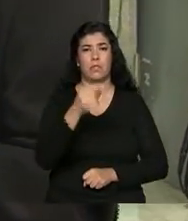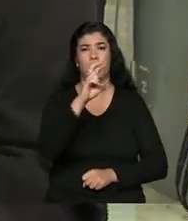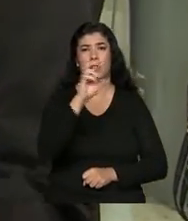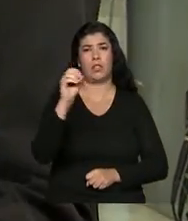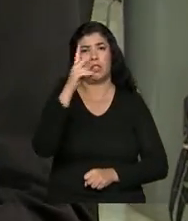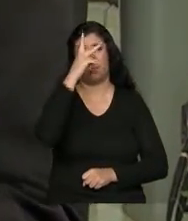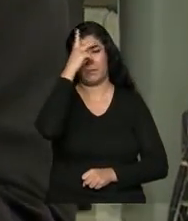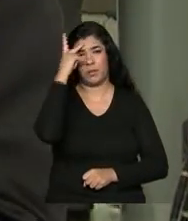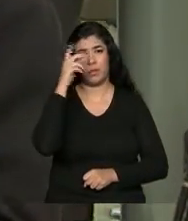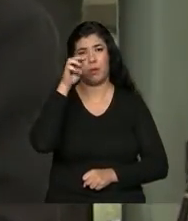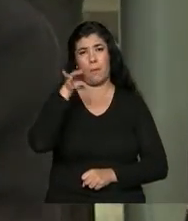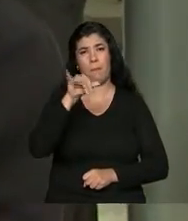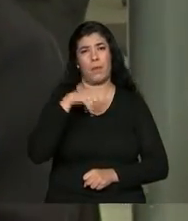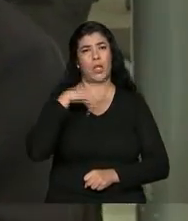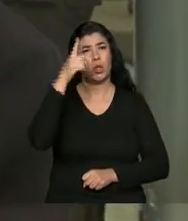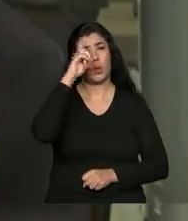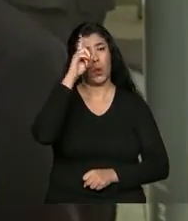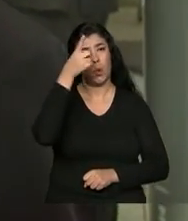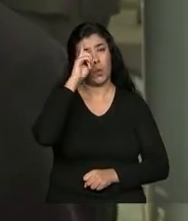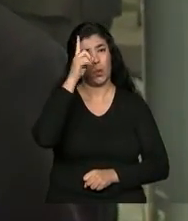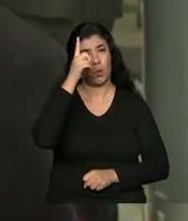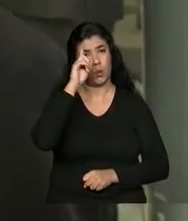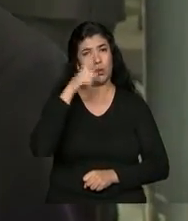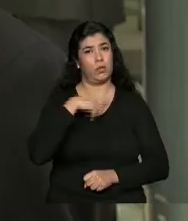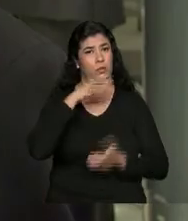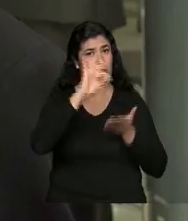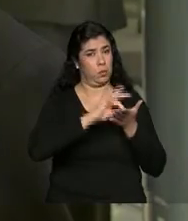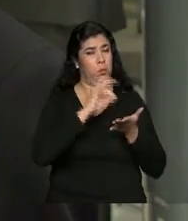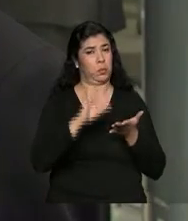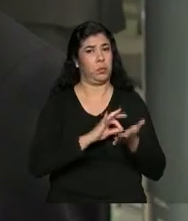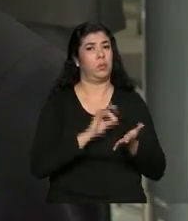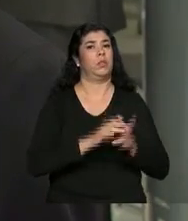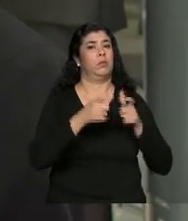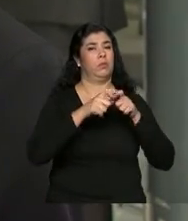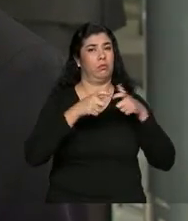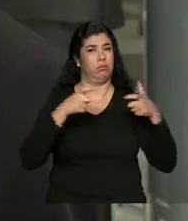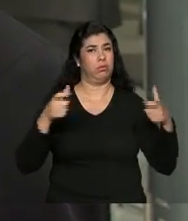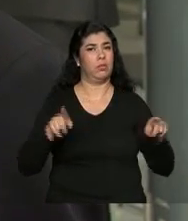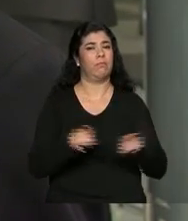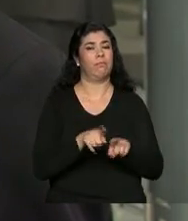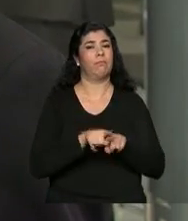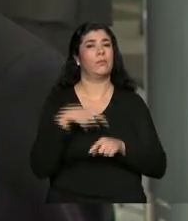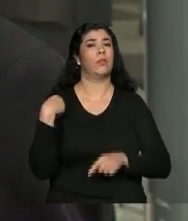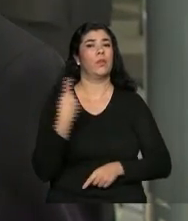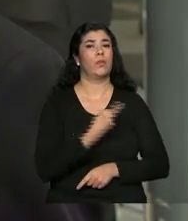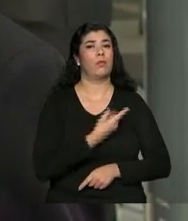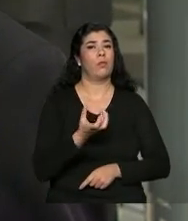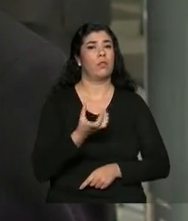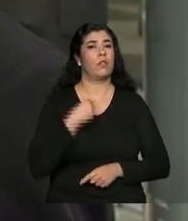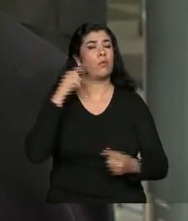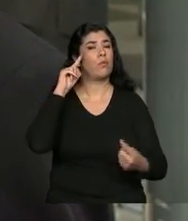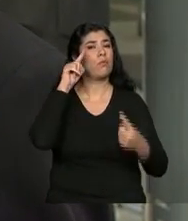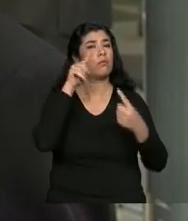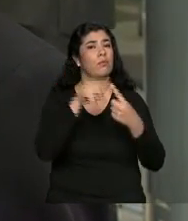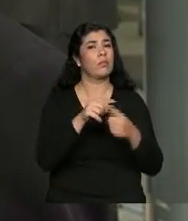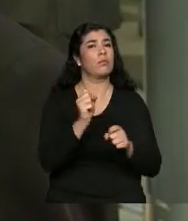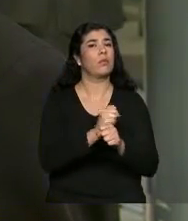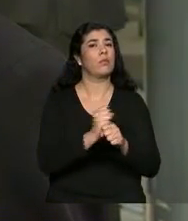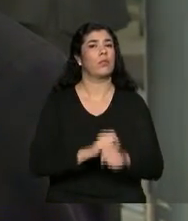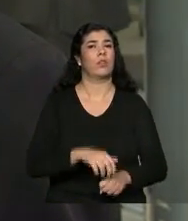empreendedores individuais por dia útil. Portanto, é uma demanda crescente e nós queremos chegar em